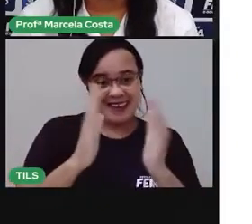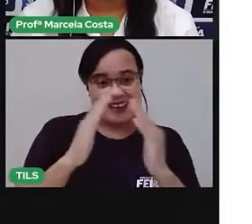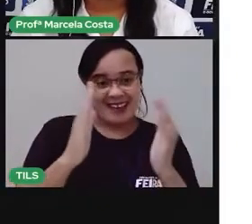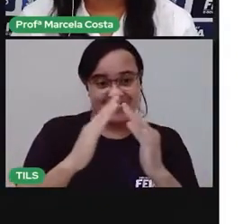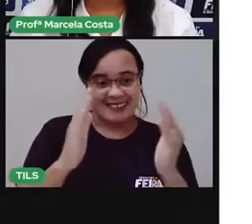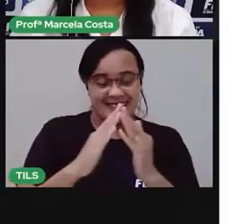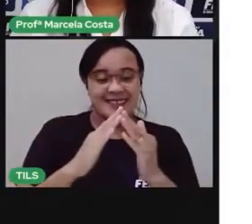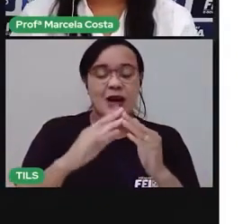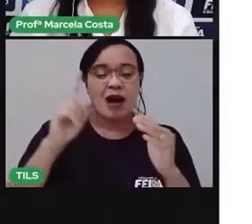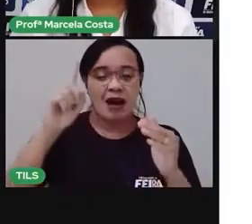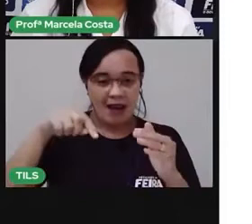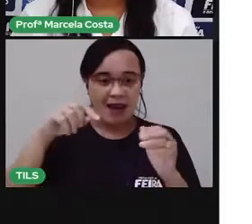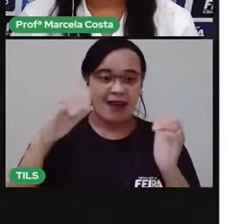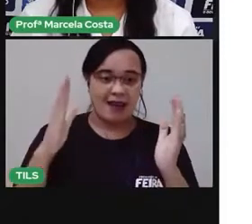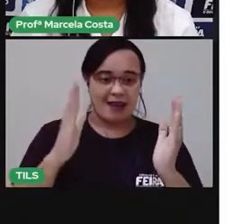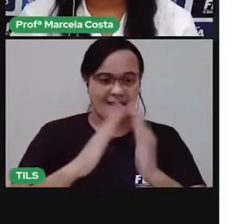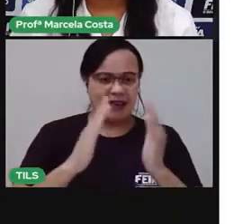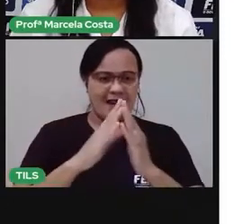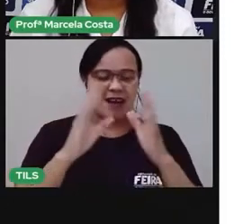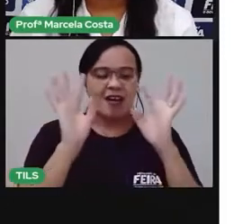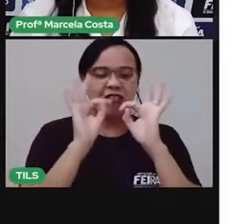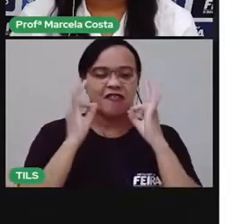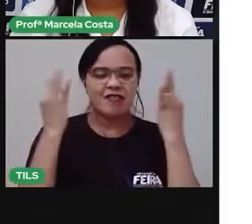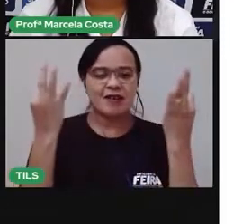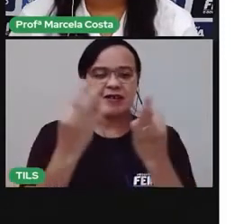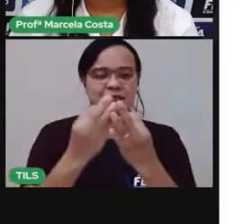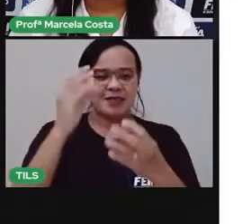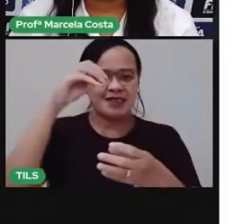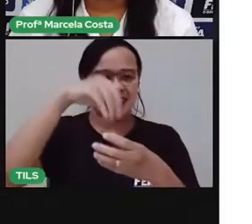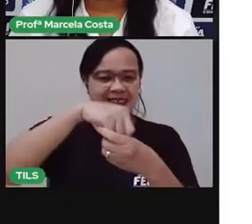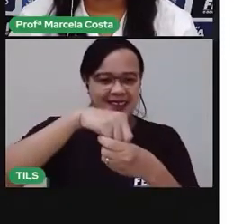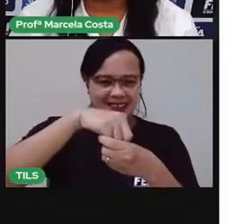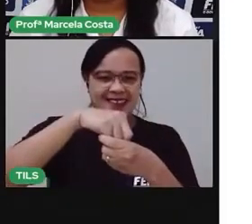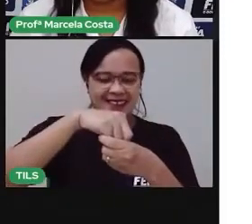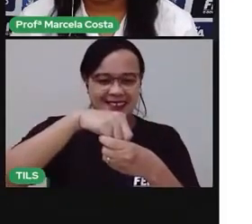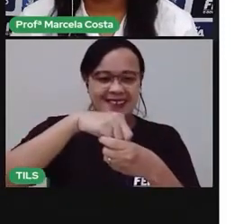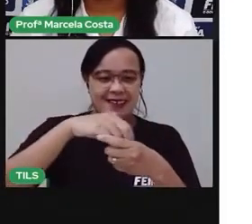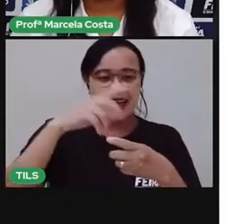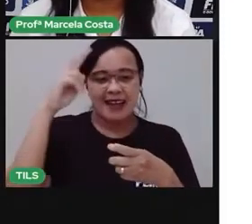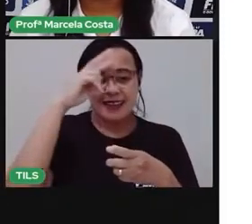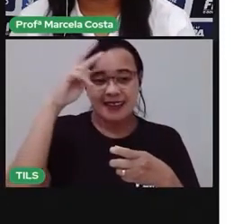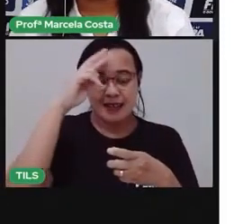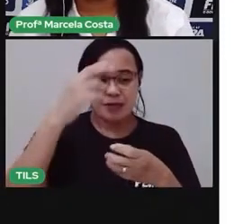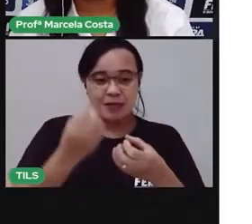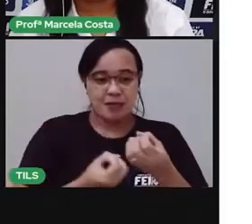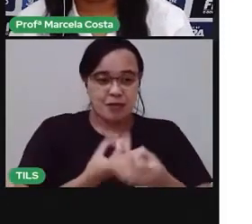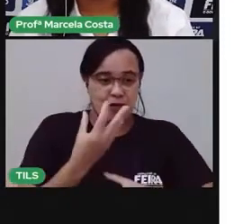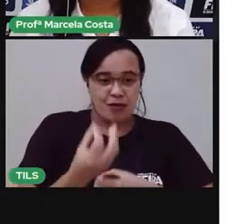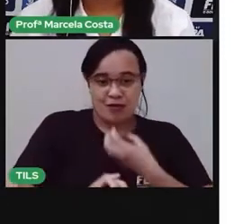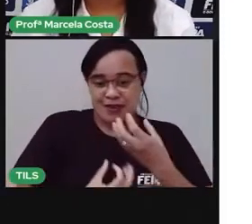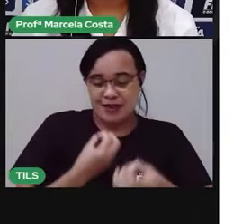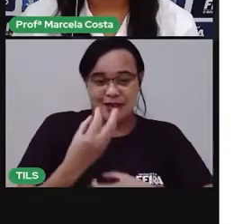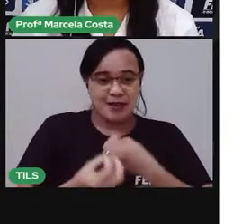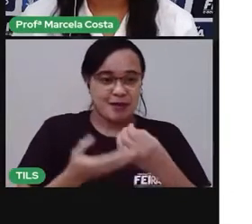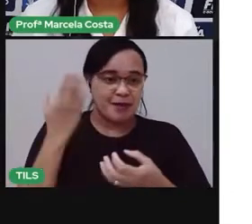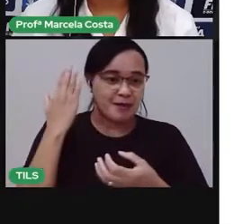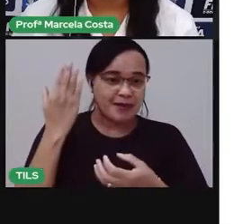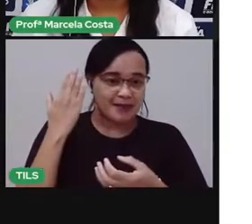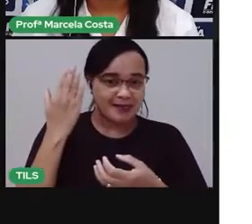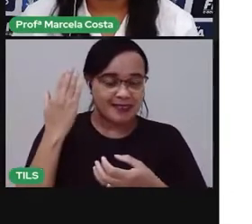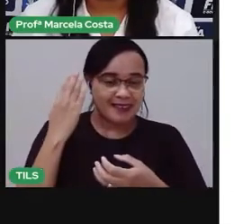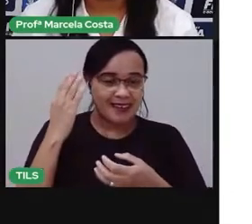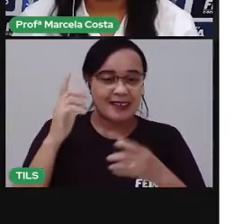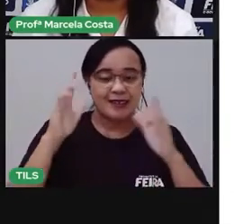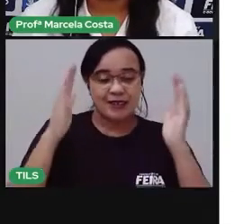últimas aulas a gente ouviu um poema, né? Falava sobre uma casa, uma casa muito engraçada, e agora a gente vai